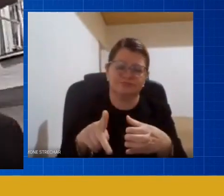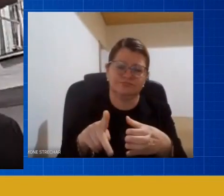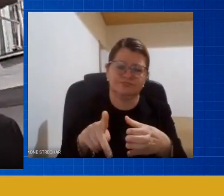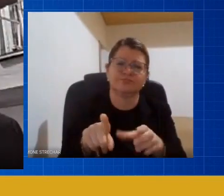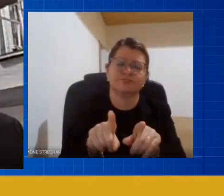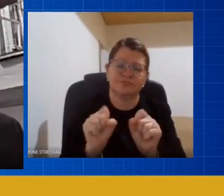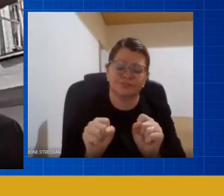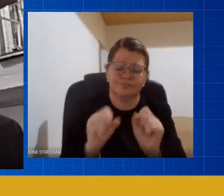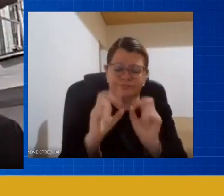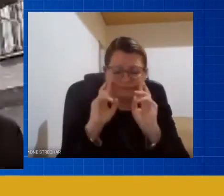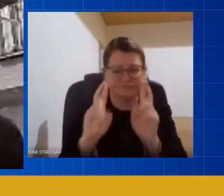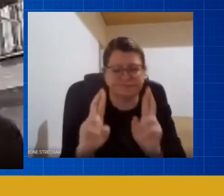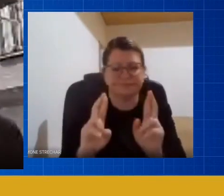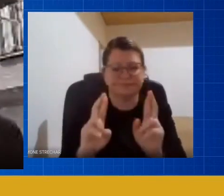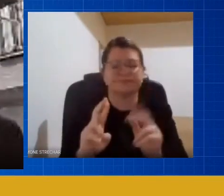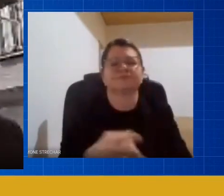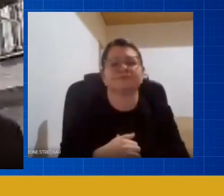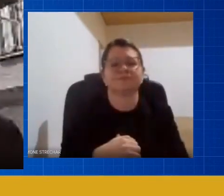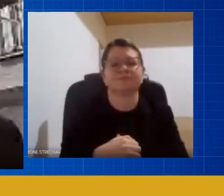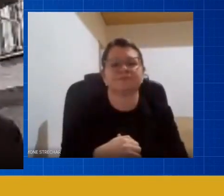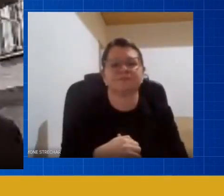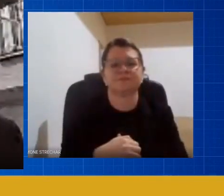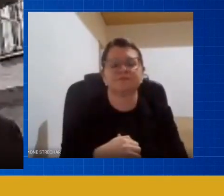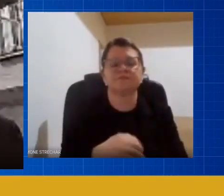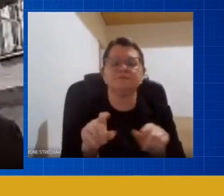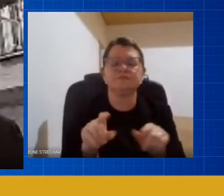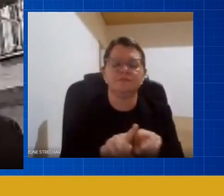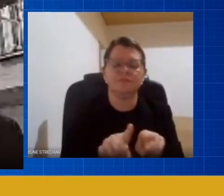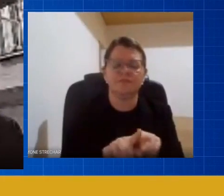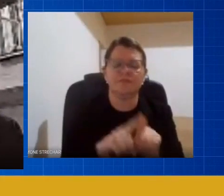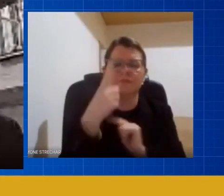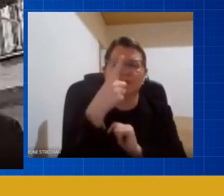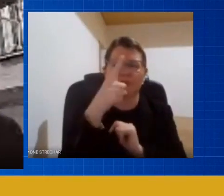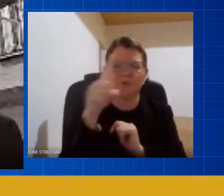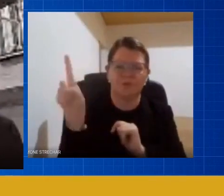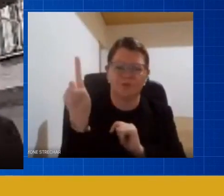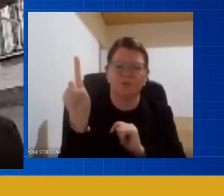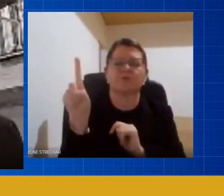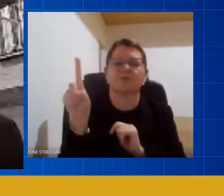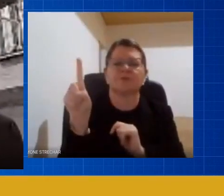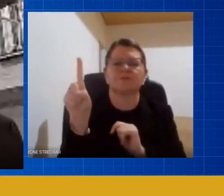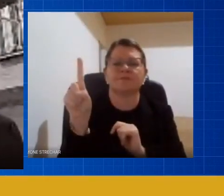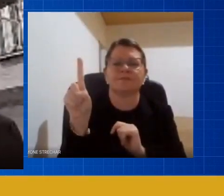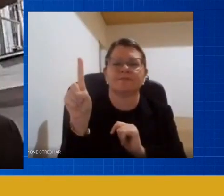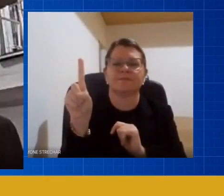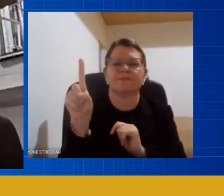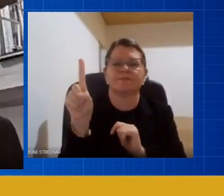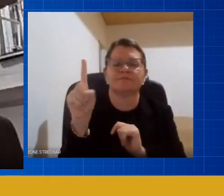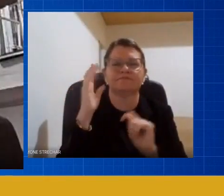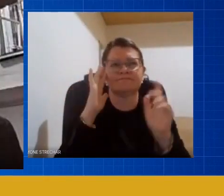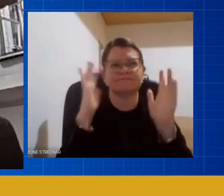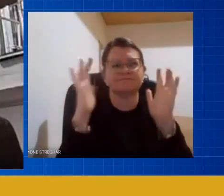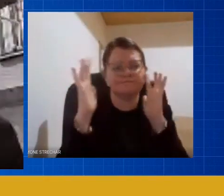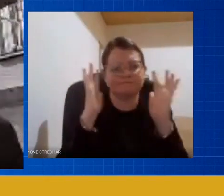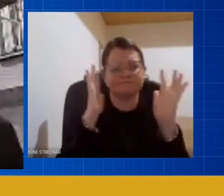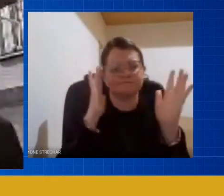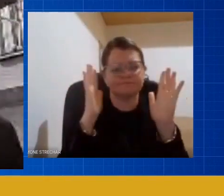então como última última reflexão a importância da gente estar atento